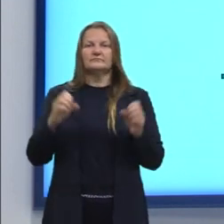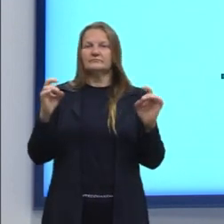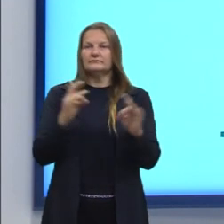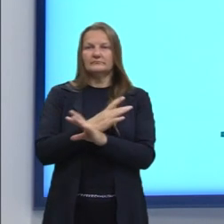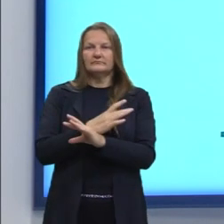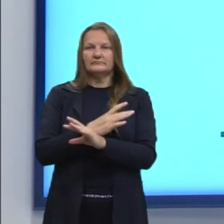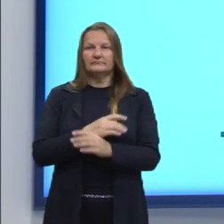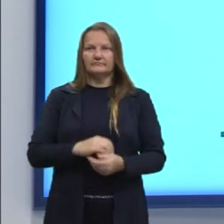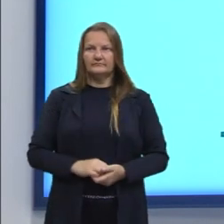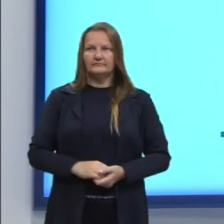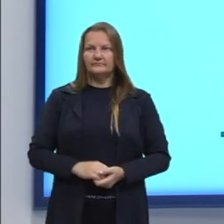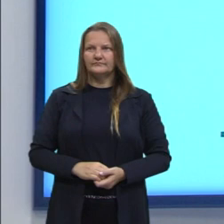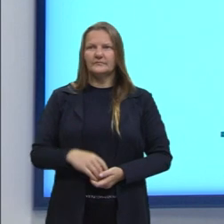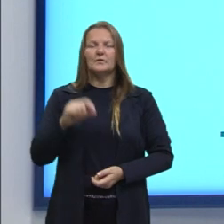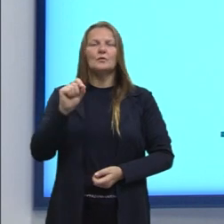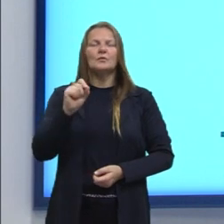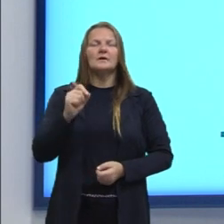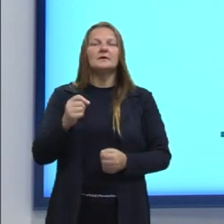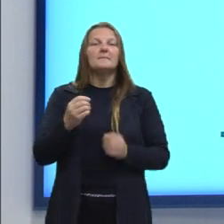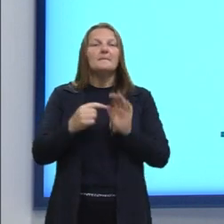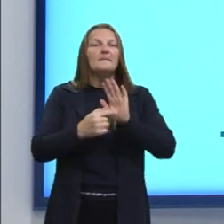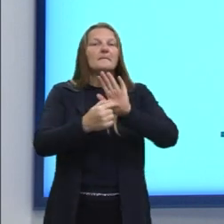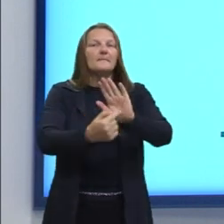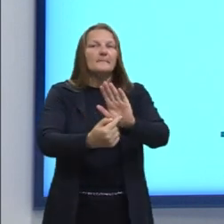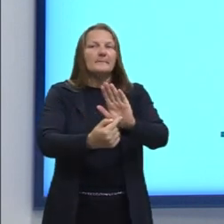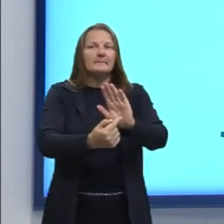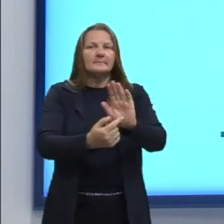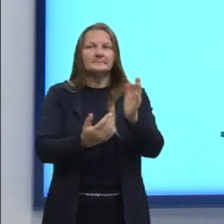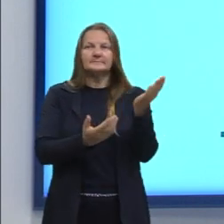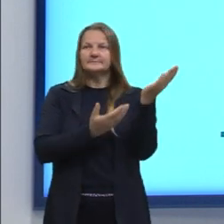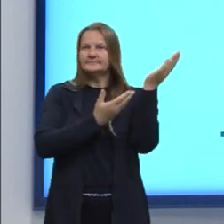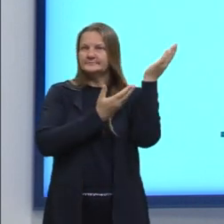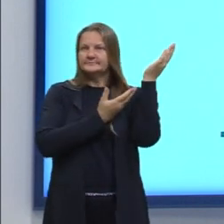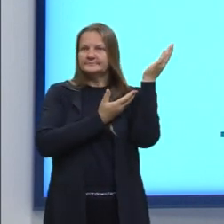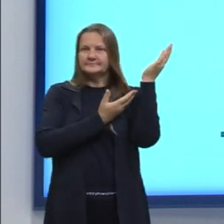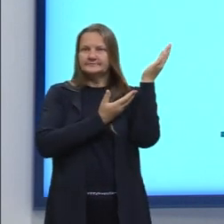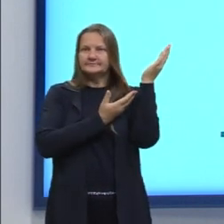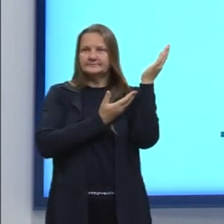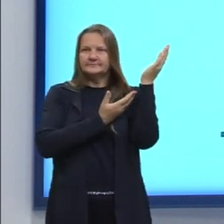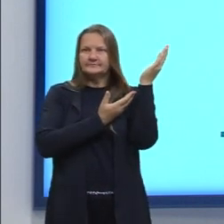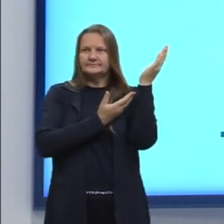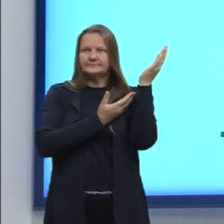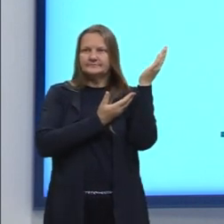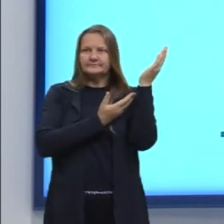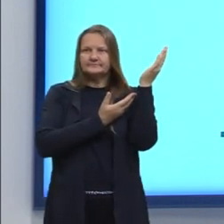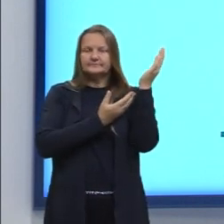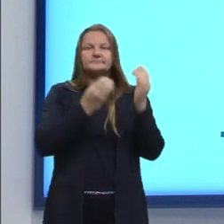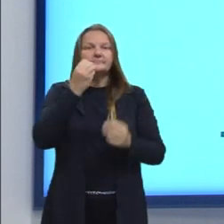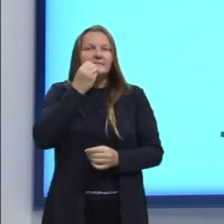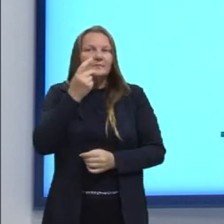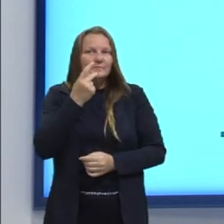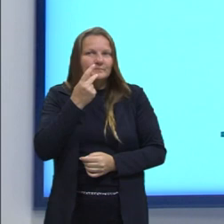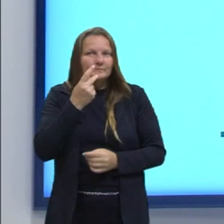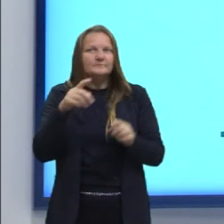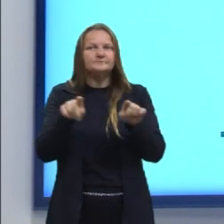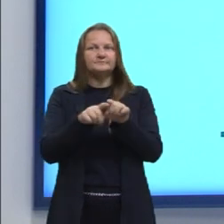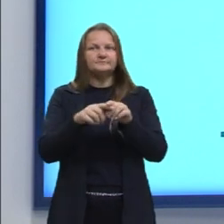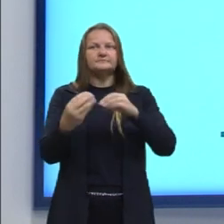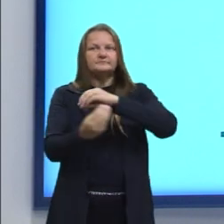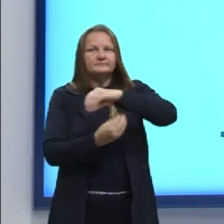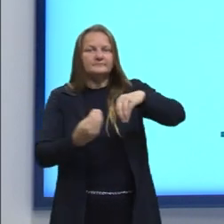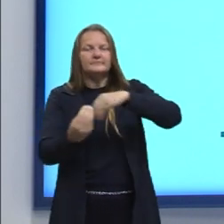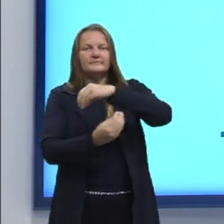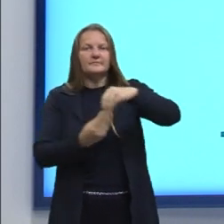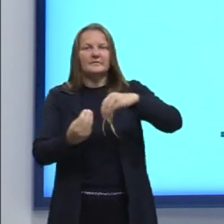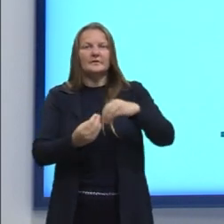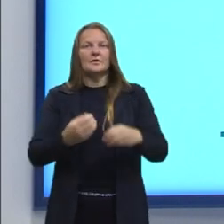O que que isso vai nos indicar, então, né? Eu tenho ali, a gente está trabalhando uma probabilidade, Então, nós temos